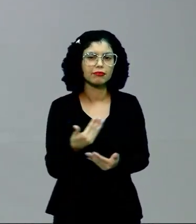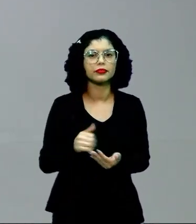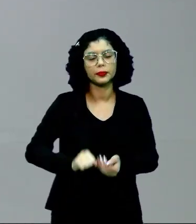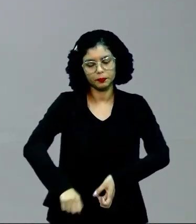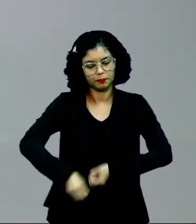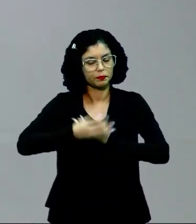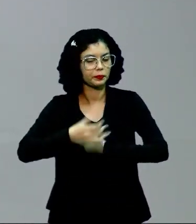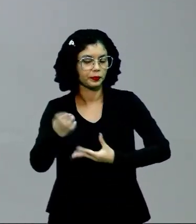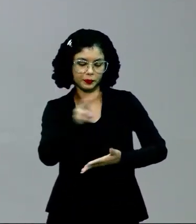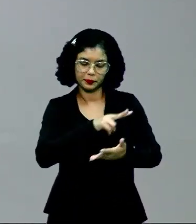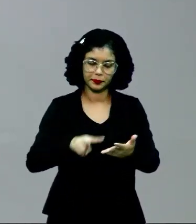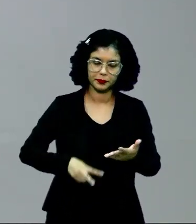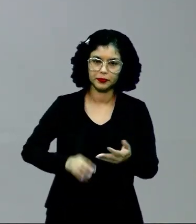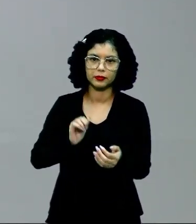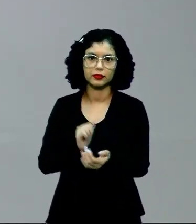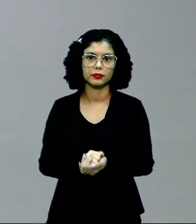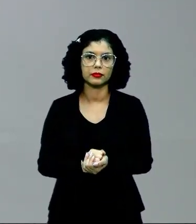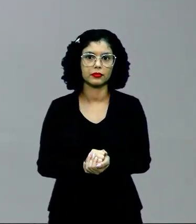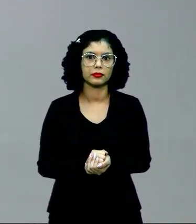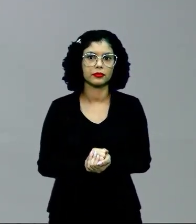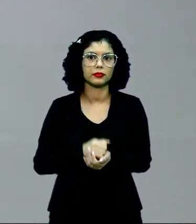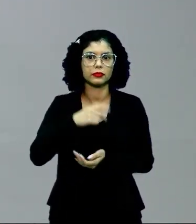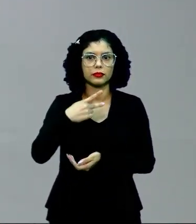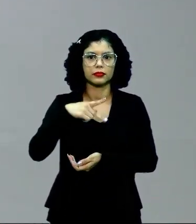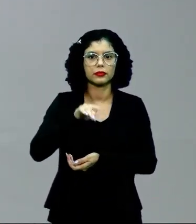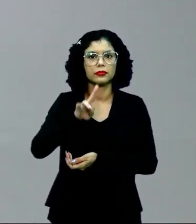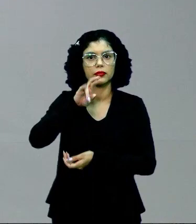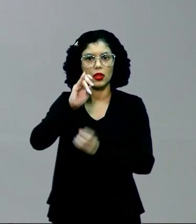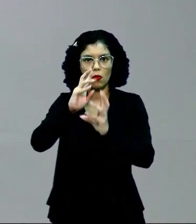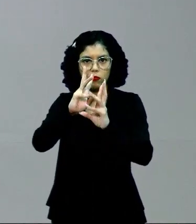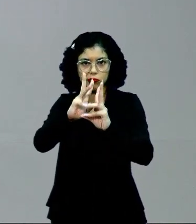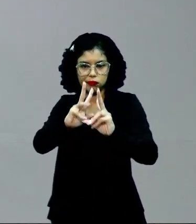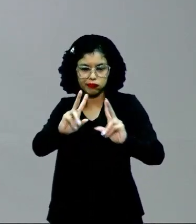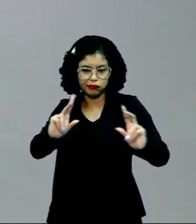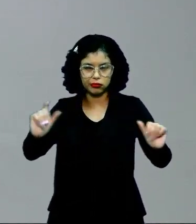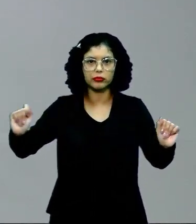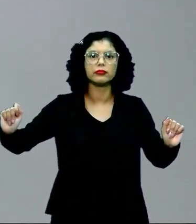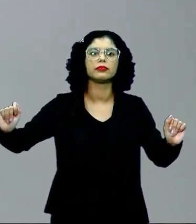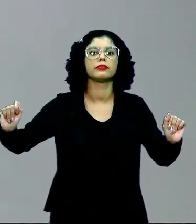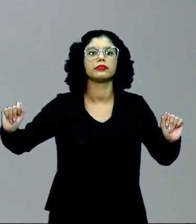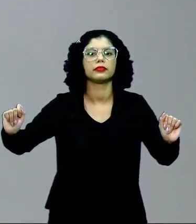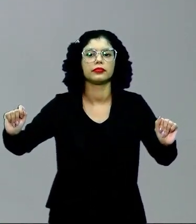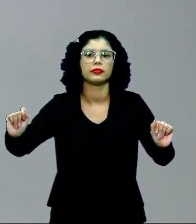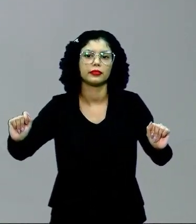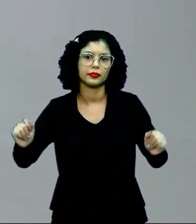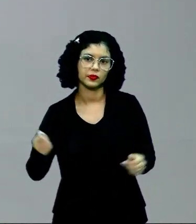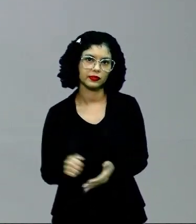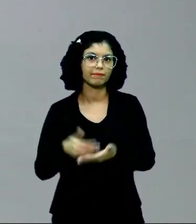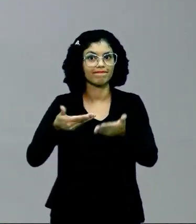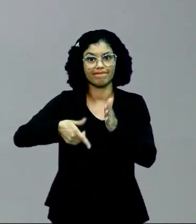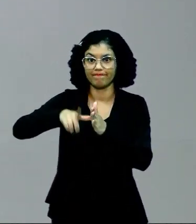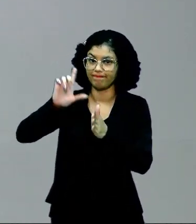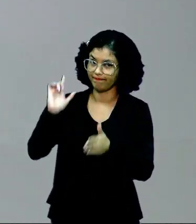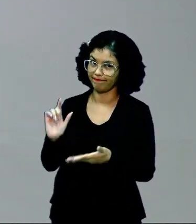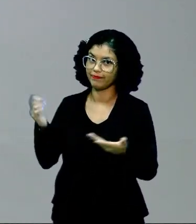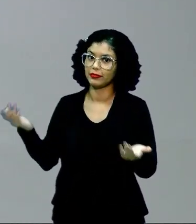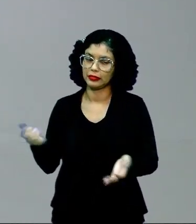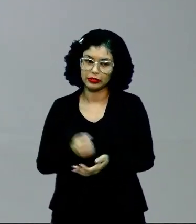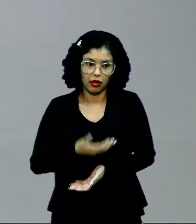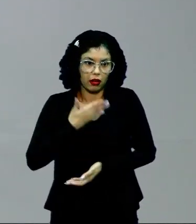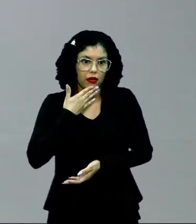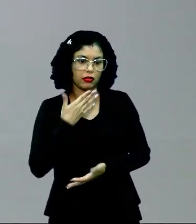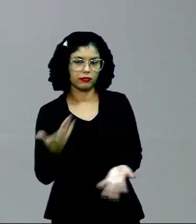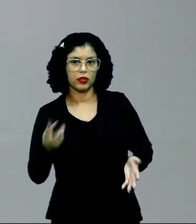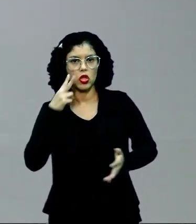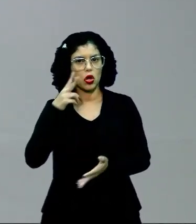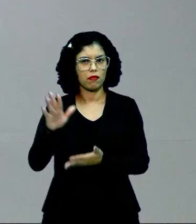ter poemas, você vai ler depois, fala de putrefação, falam de coisas que, para a época, é chocava.